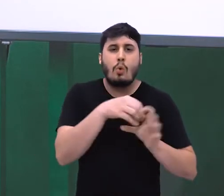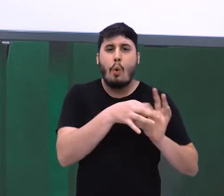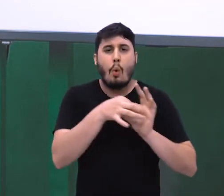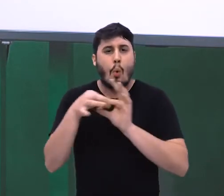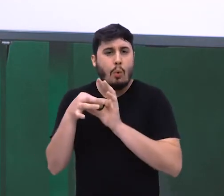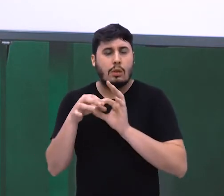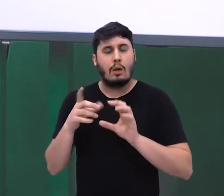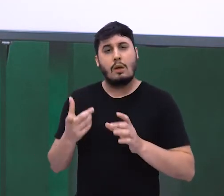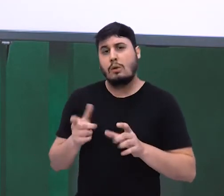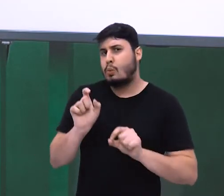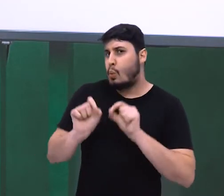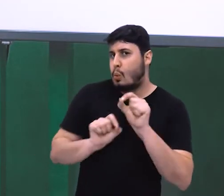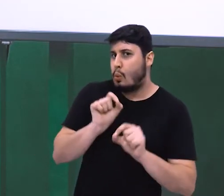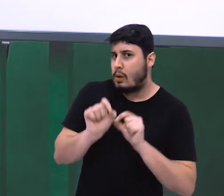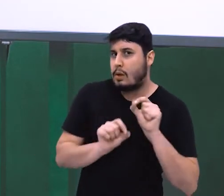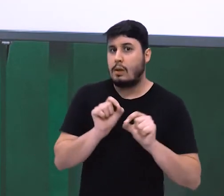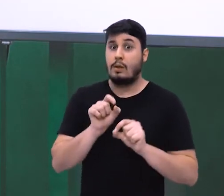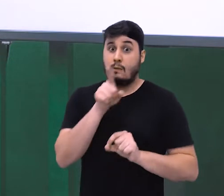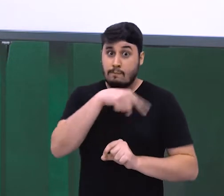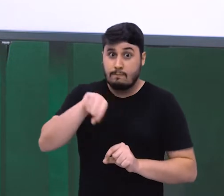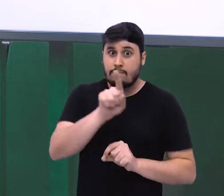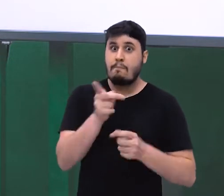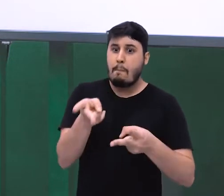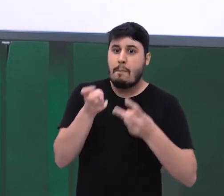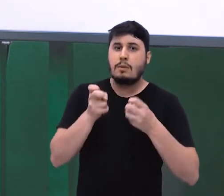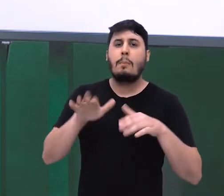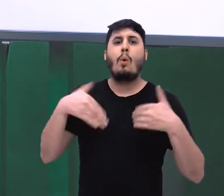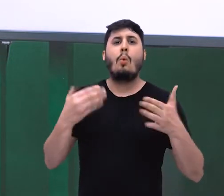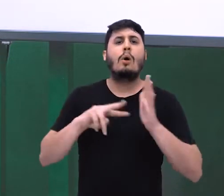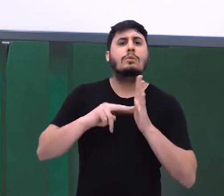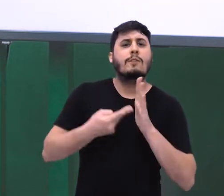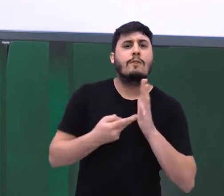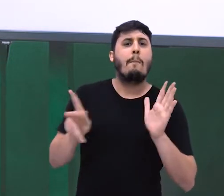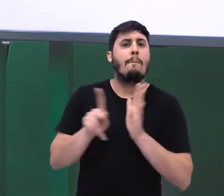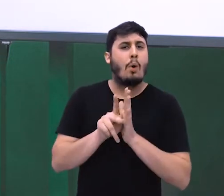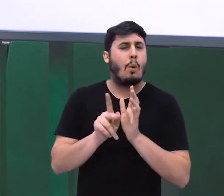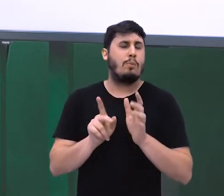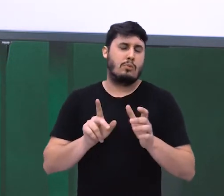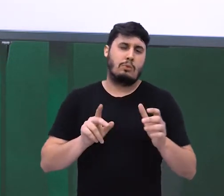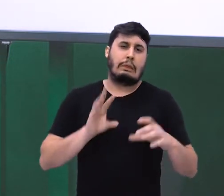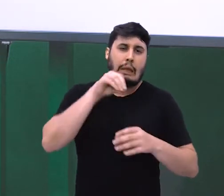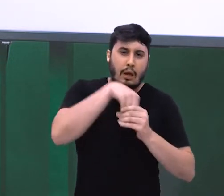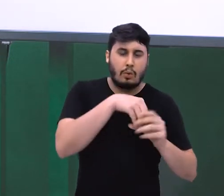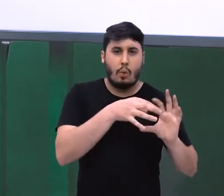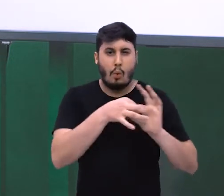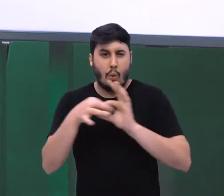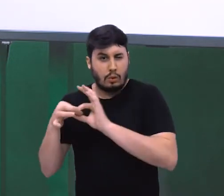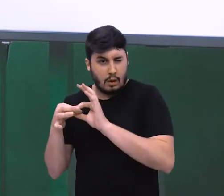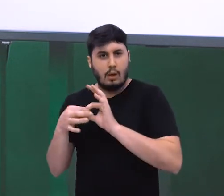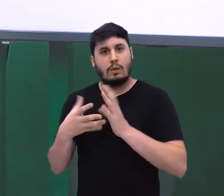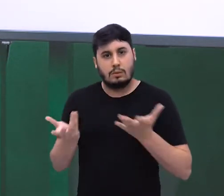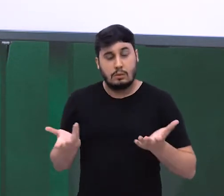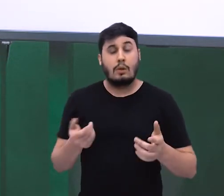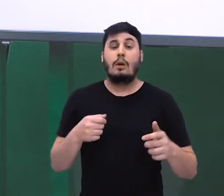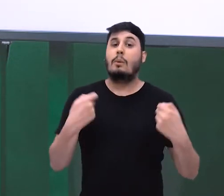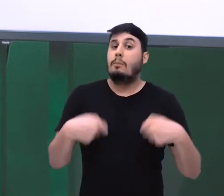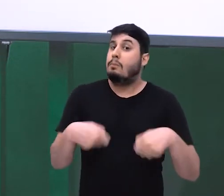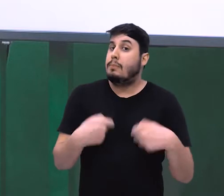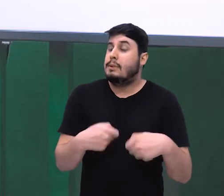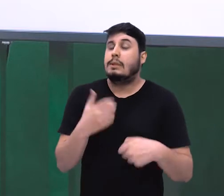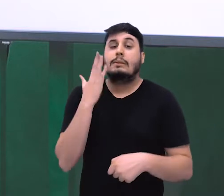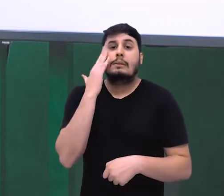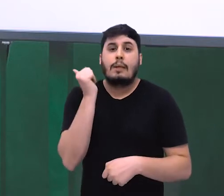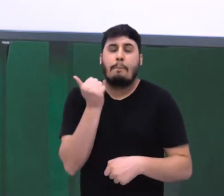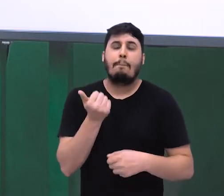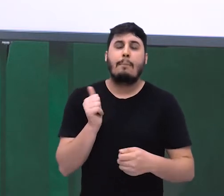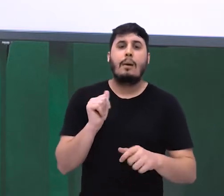se observar o valor semântico, ou seja, quase uma questão de interpretação de texto, mas a gente precisa conhecer um pouquinho